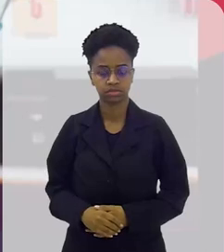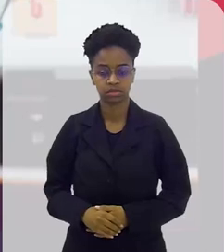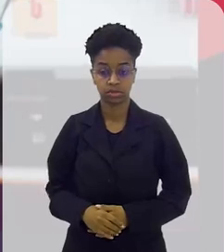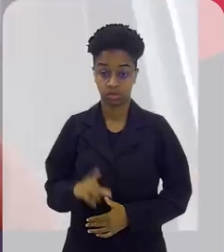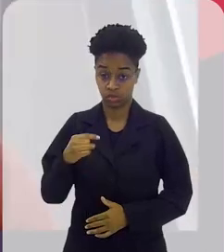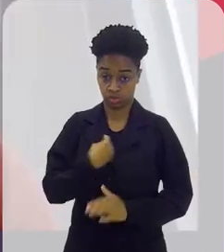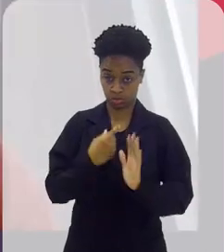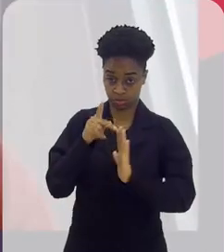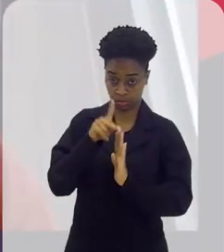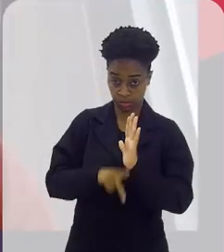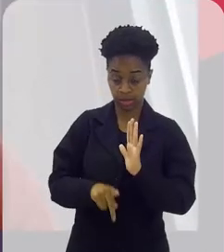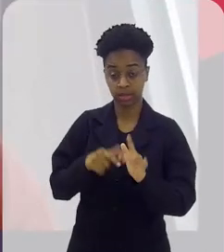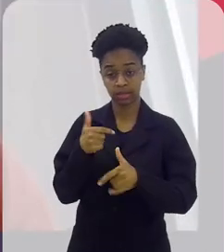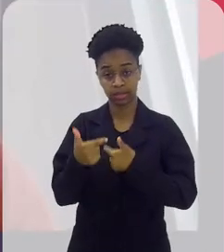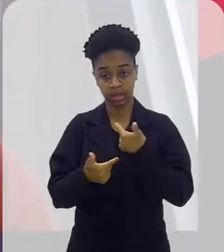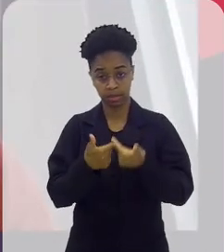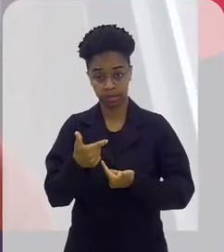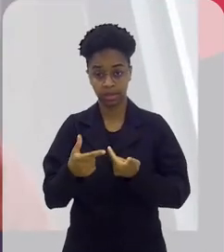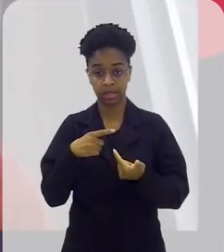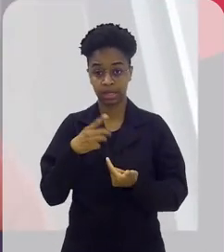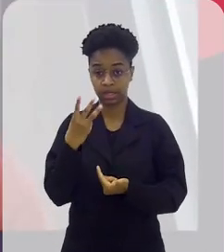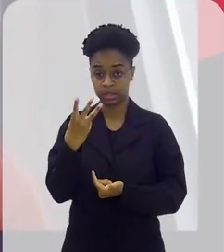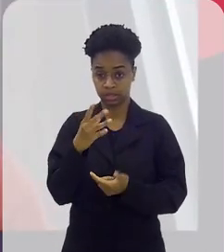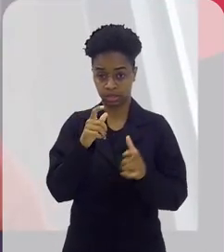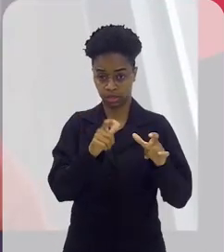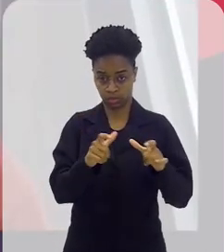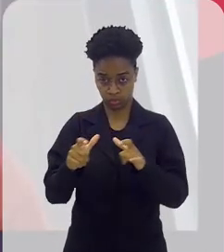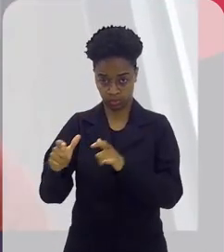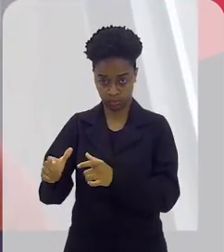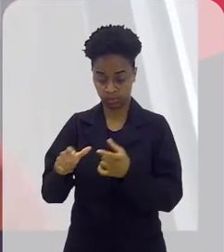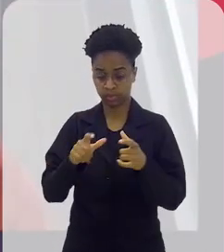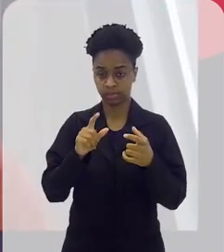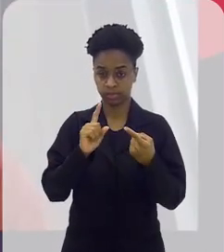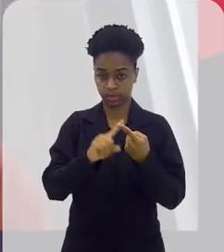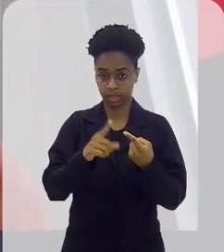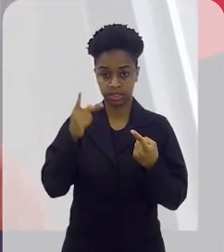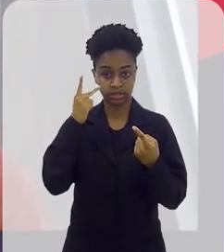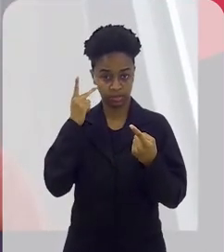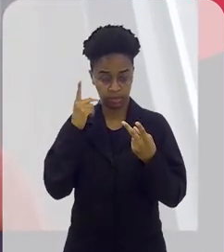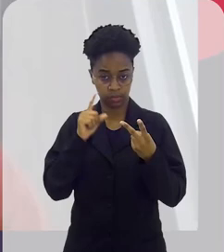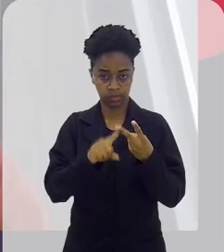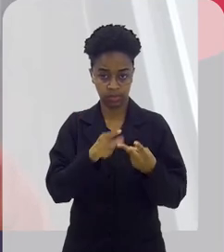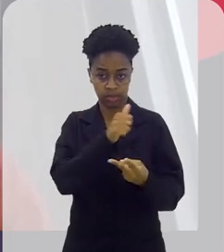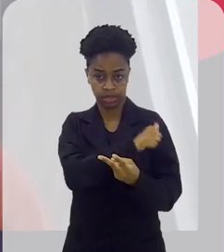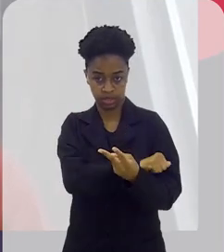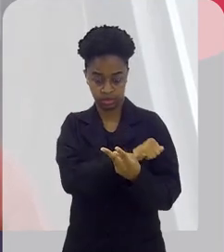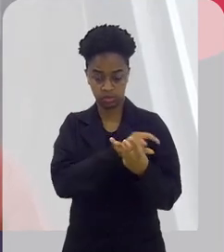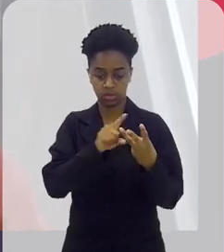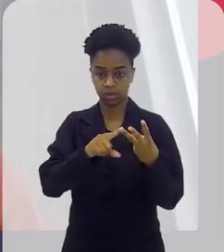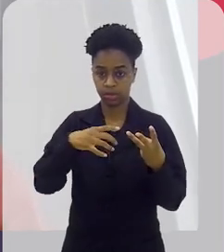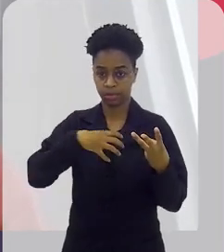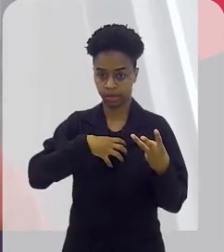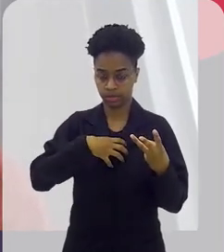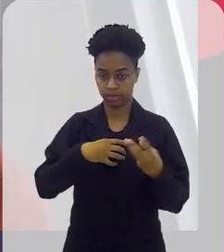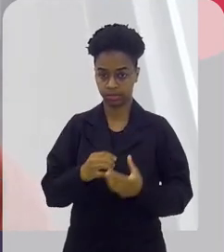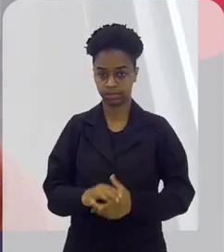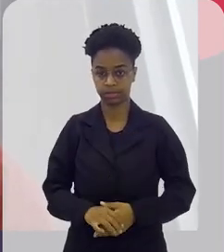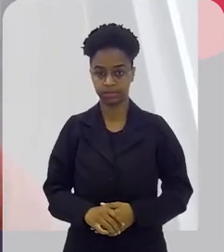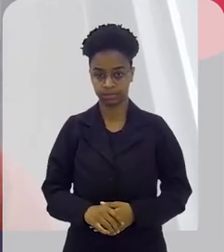No projeto, nós trabalhamos com três locais diferentes, né? São Paulo, Rio e Bahia.